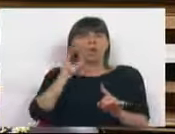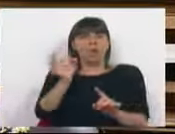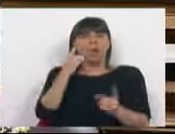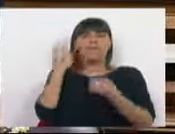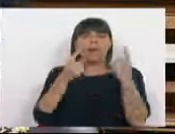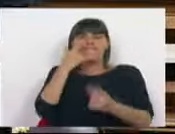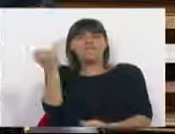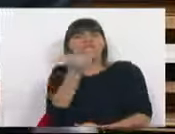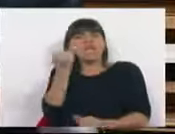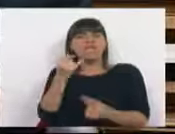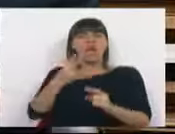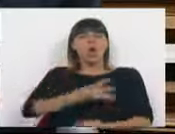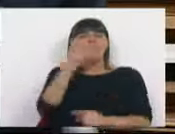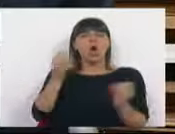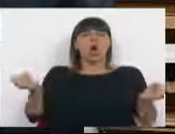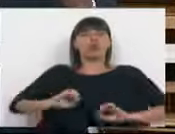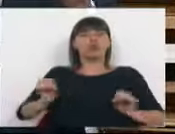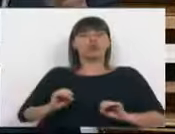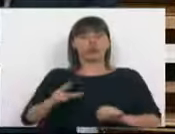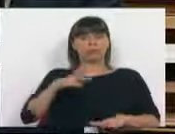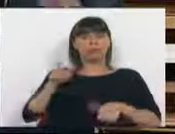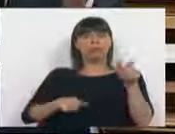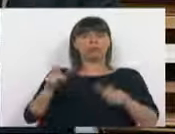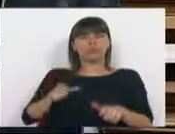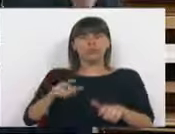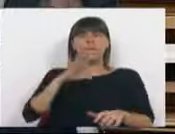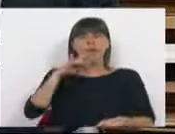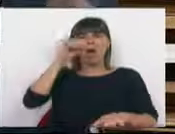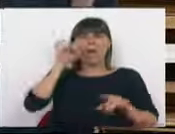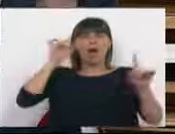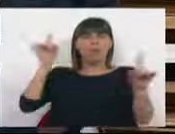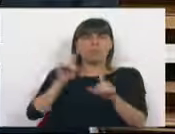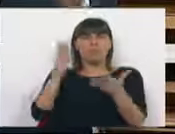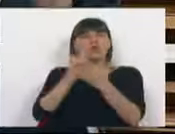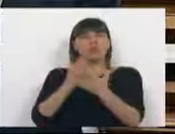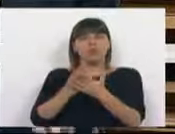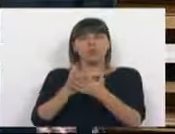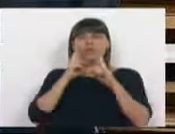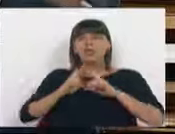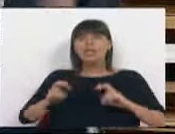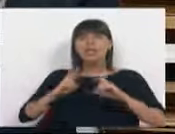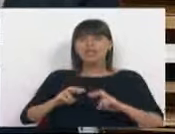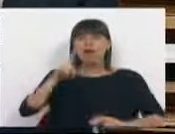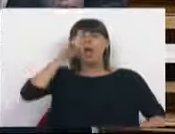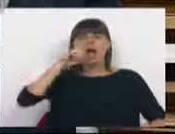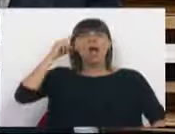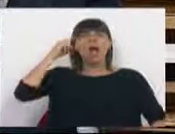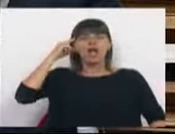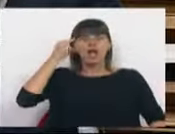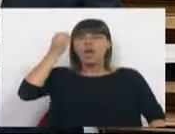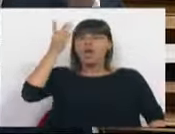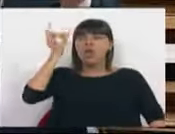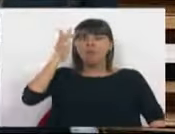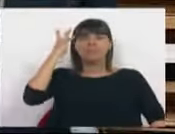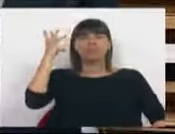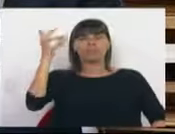a pena procurar fingir que estes quatro anos não existiram. Os portugueses, os pais, os professores, os estudantes e os investigadores lembram-se, não se vão